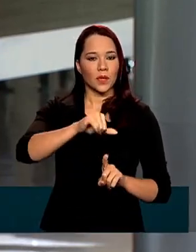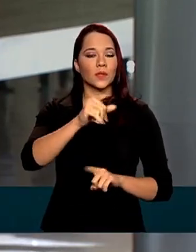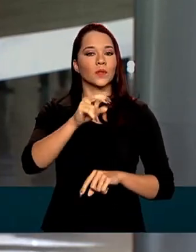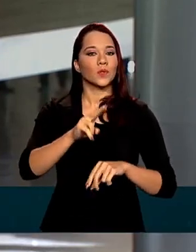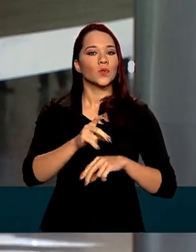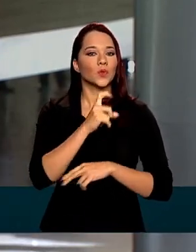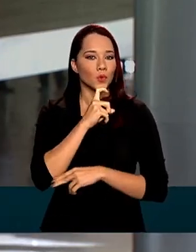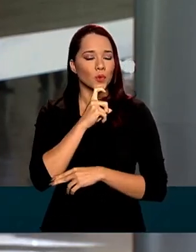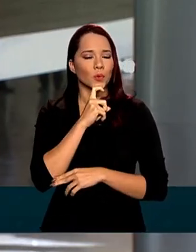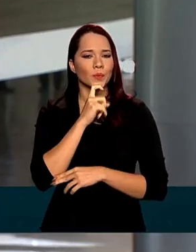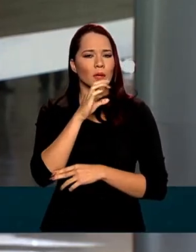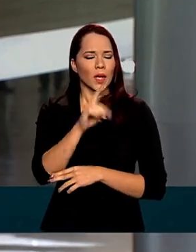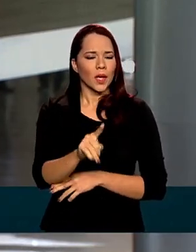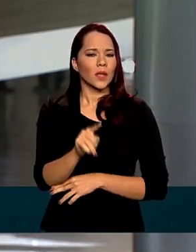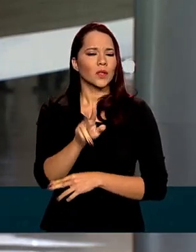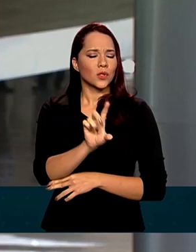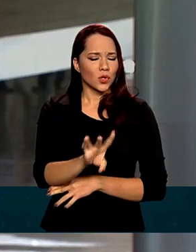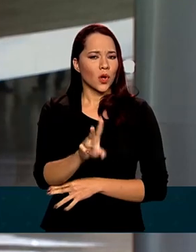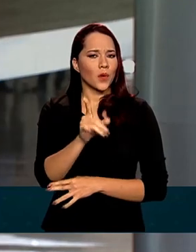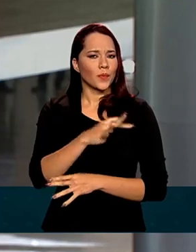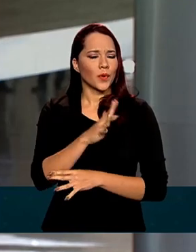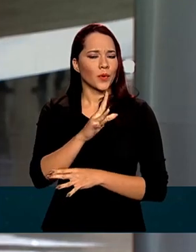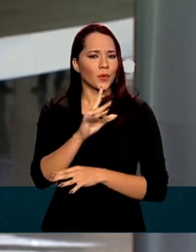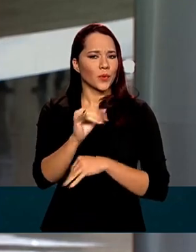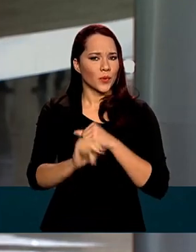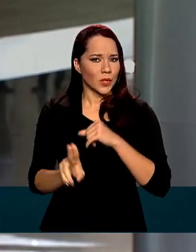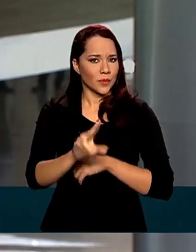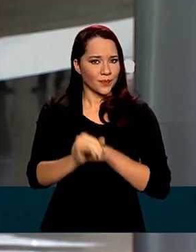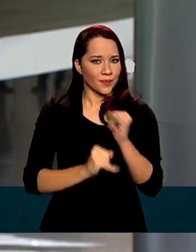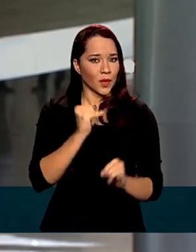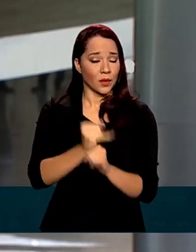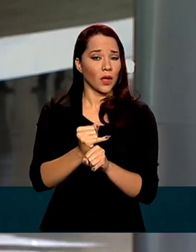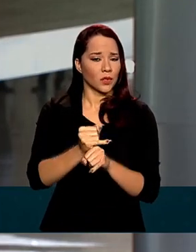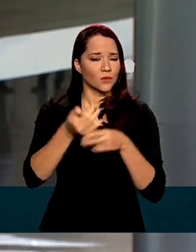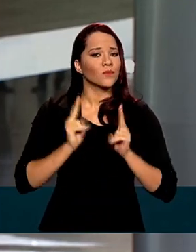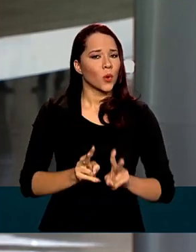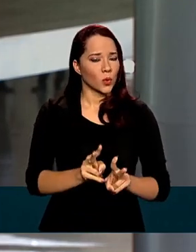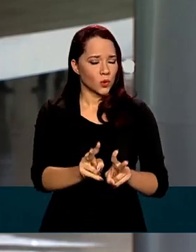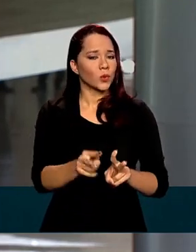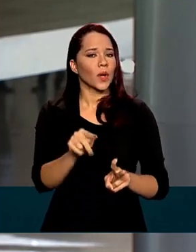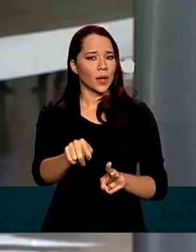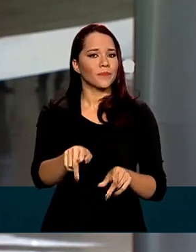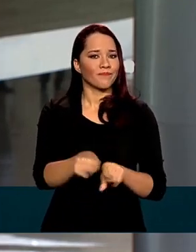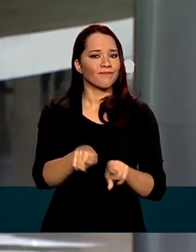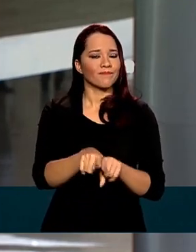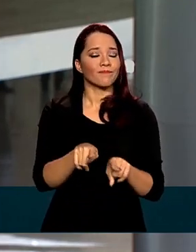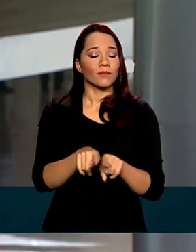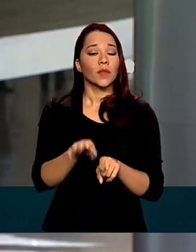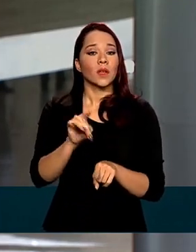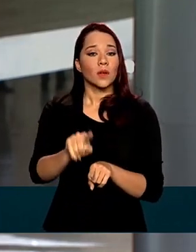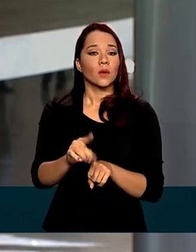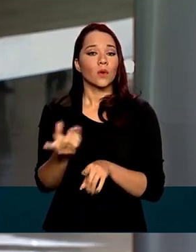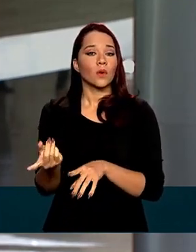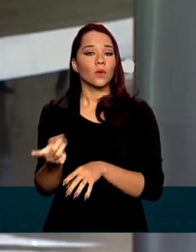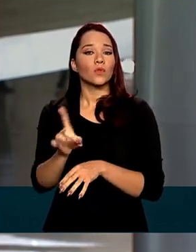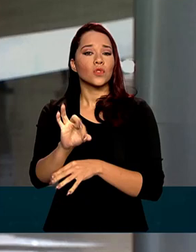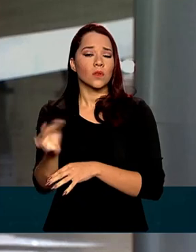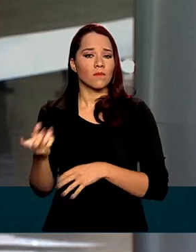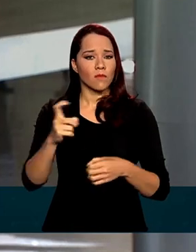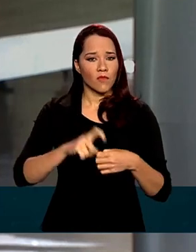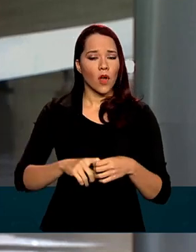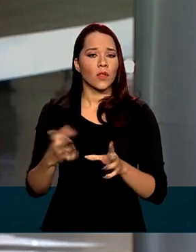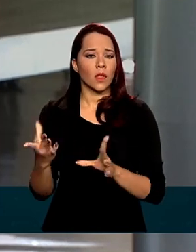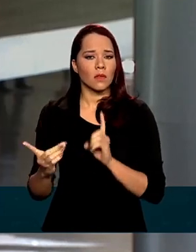atendimento exclusivo por meio dos canais remotos e continuará sendo oferecido também com o retorno do